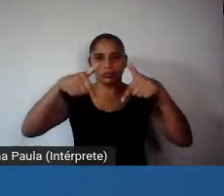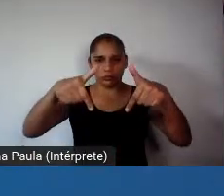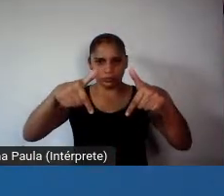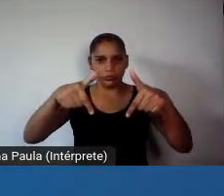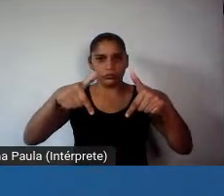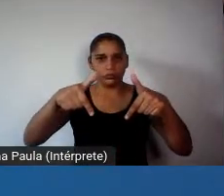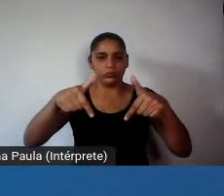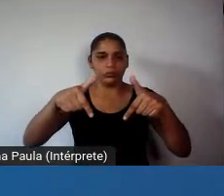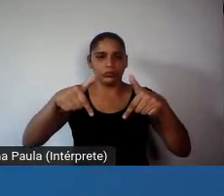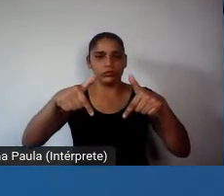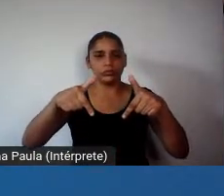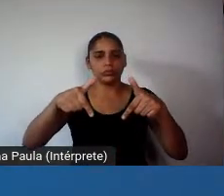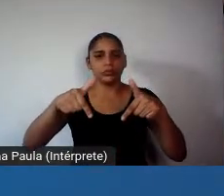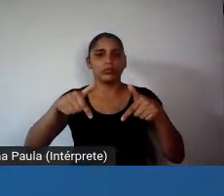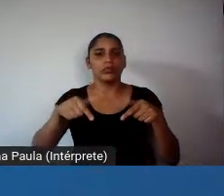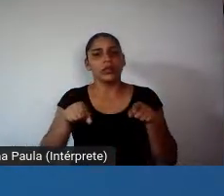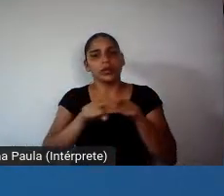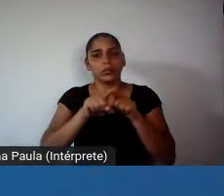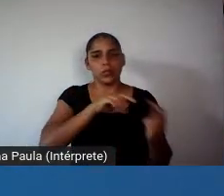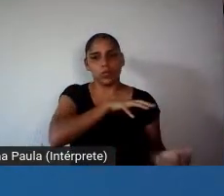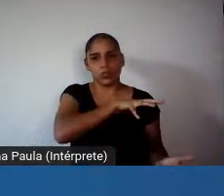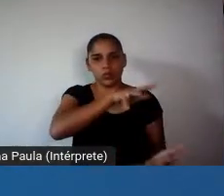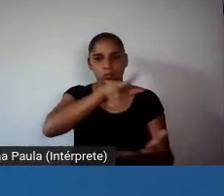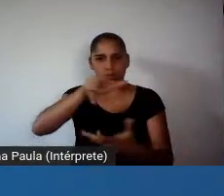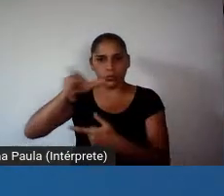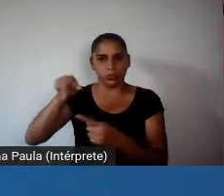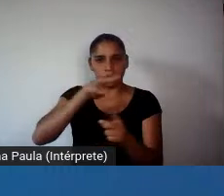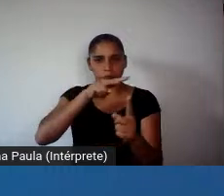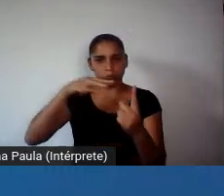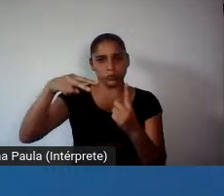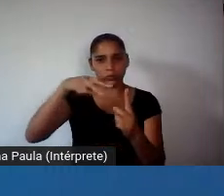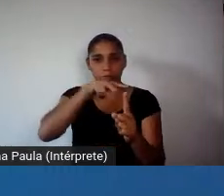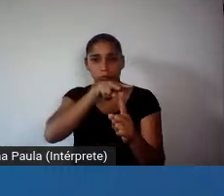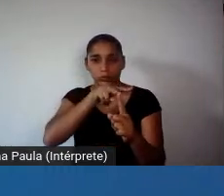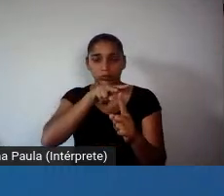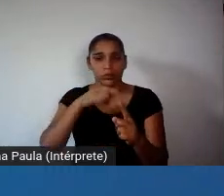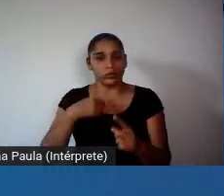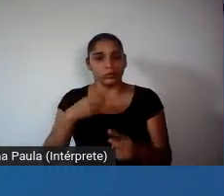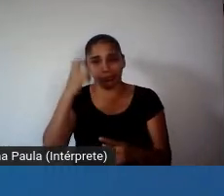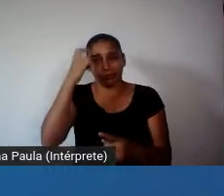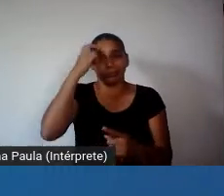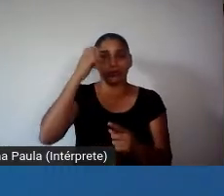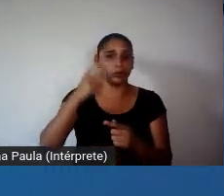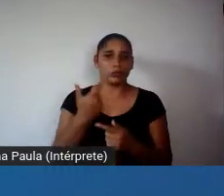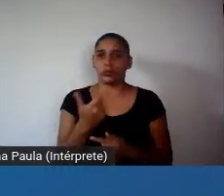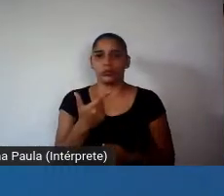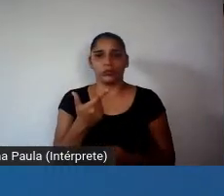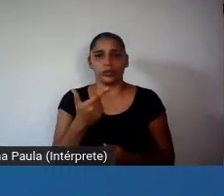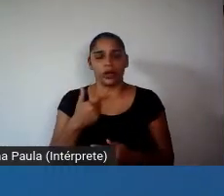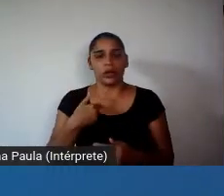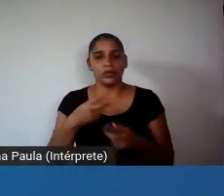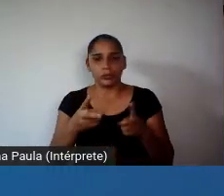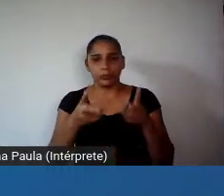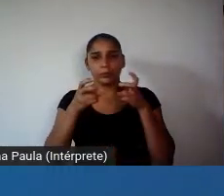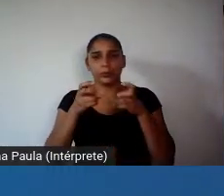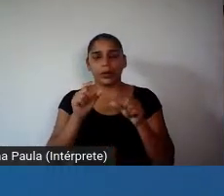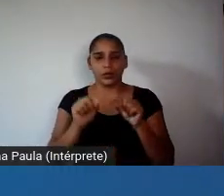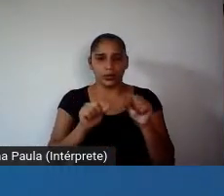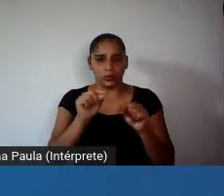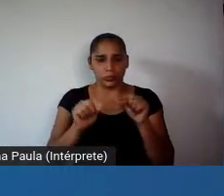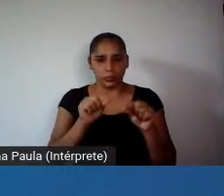não vendo, né, como a perspectiva global, né, e a incapacidade que a gente nota, eu acredito que Temporão e